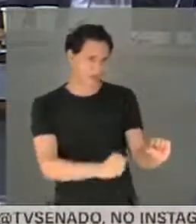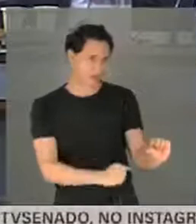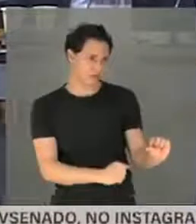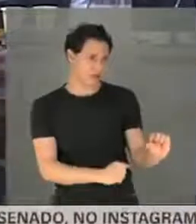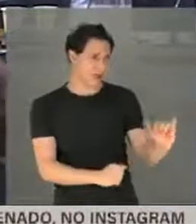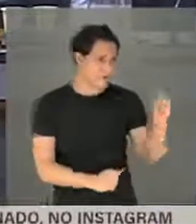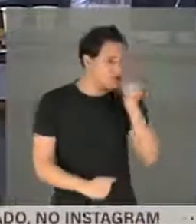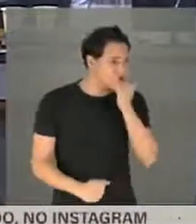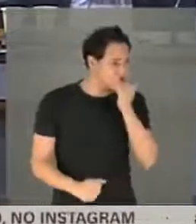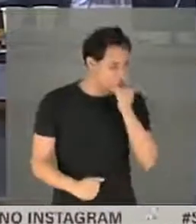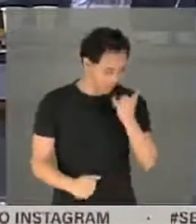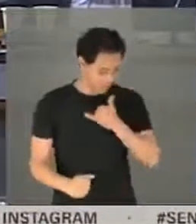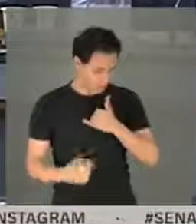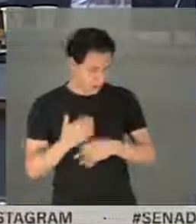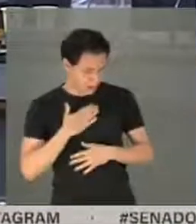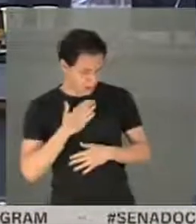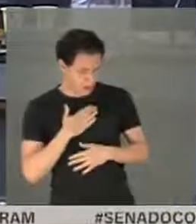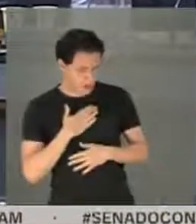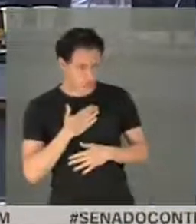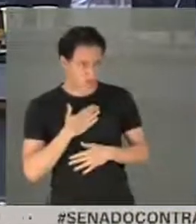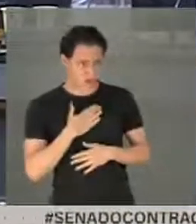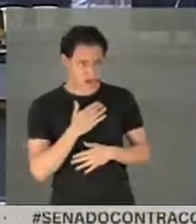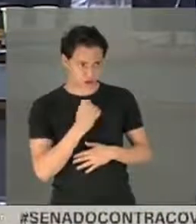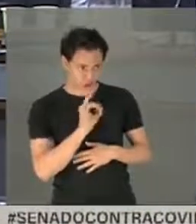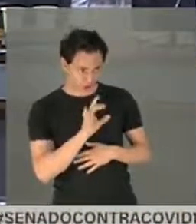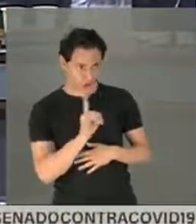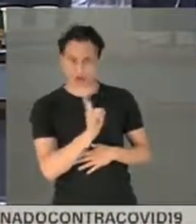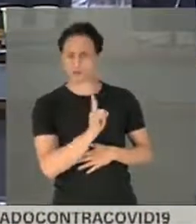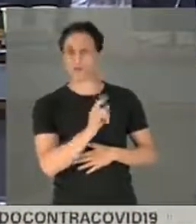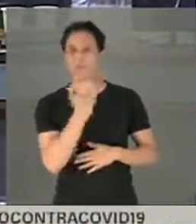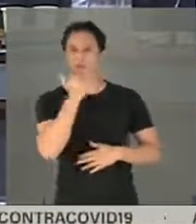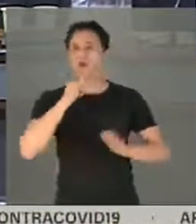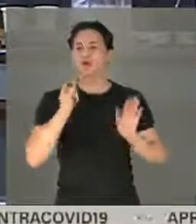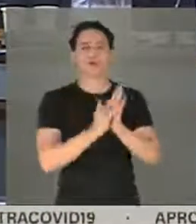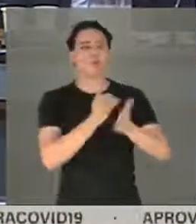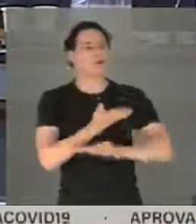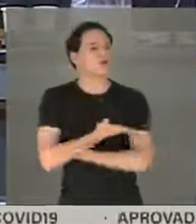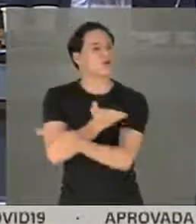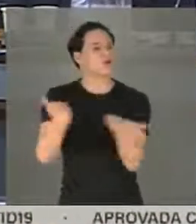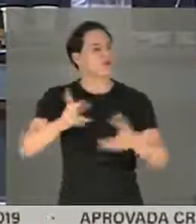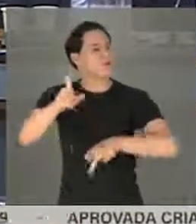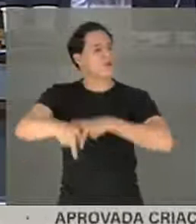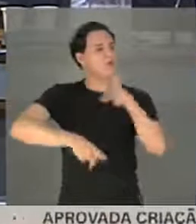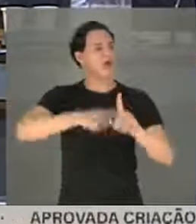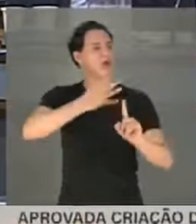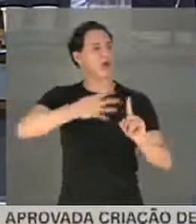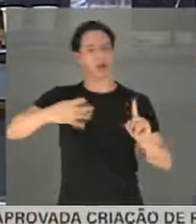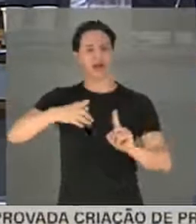pedir desculpa não só a mim, a toda a população LGBTQIA+, a toda a população.